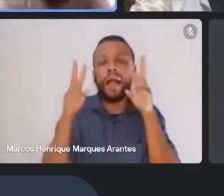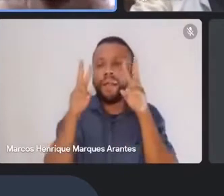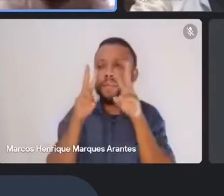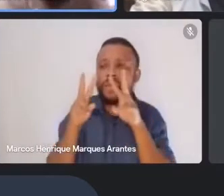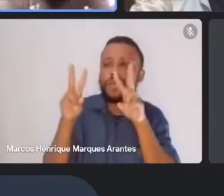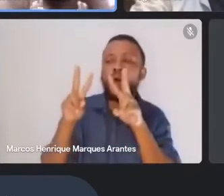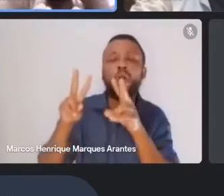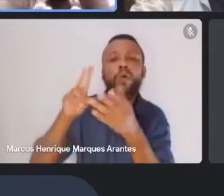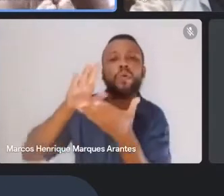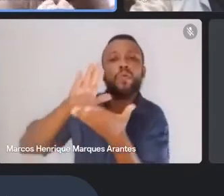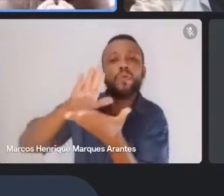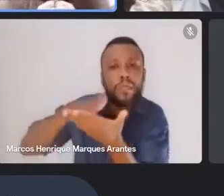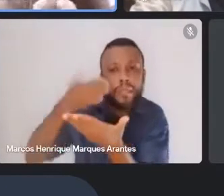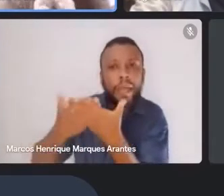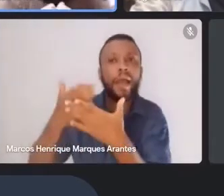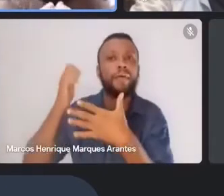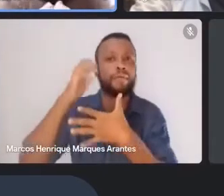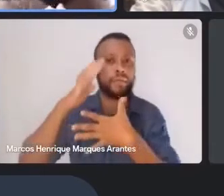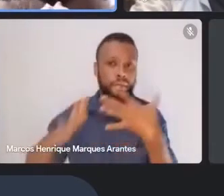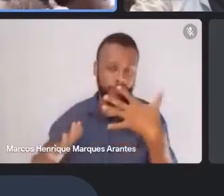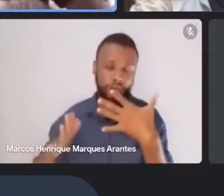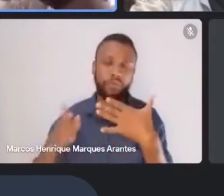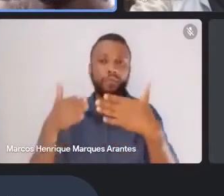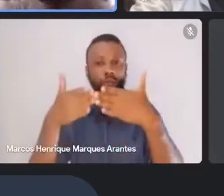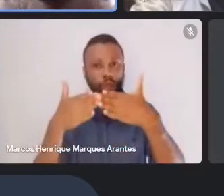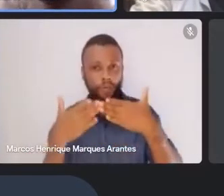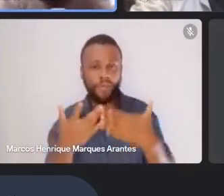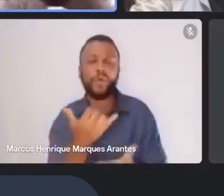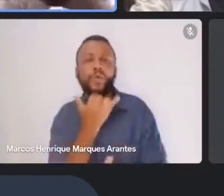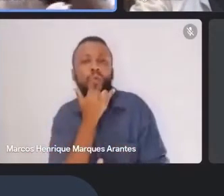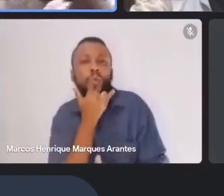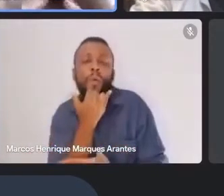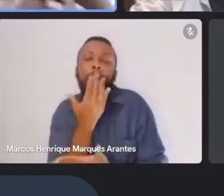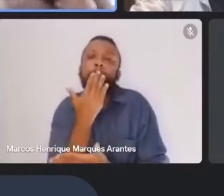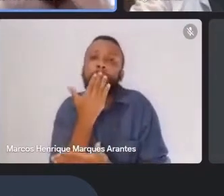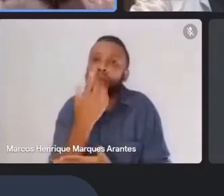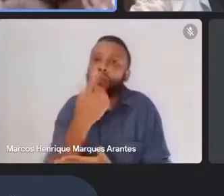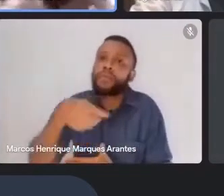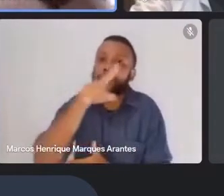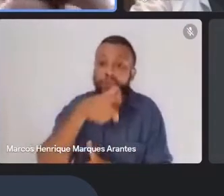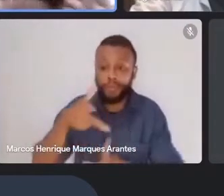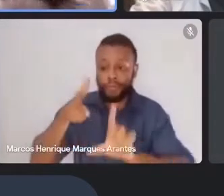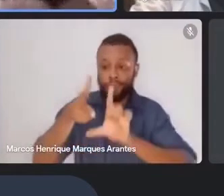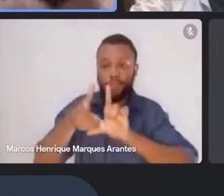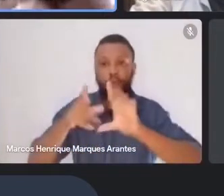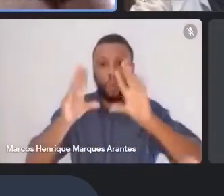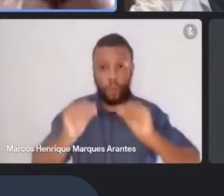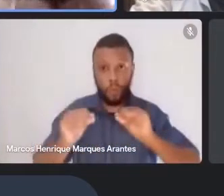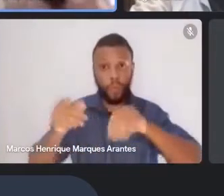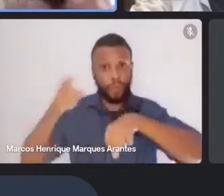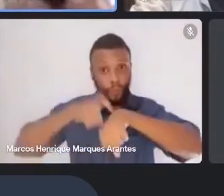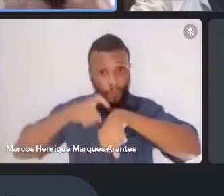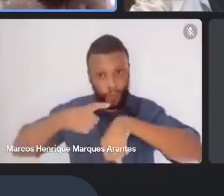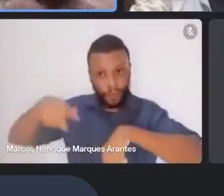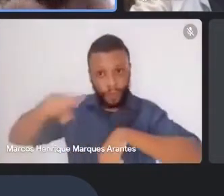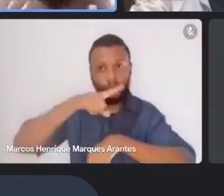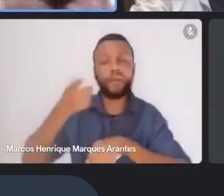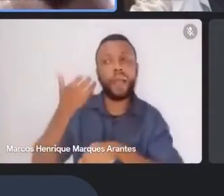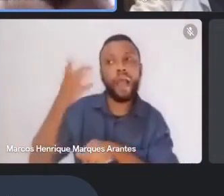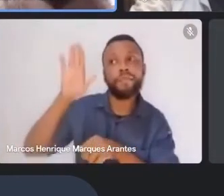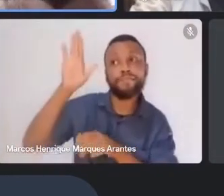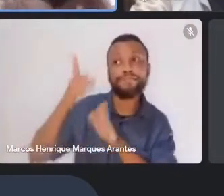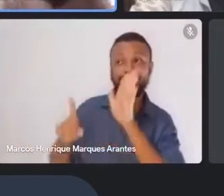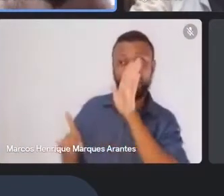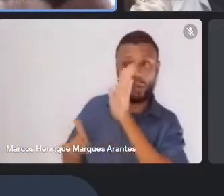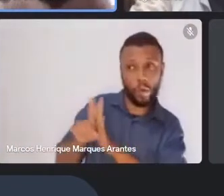dos intérpretes. se vocês puderem fechar a câmera só nesse momento, tá bom? Quando vocês forem participar, perguntando, fazendo perguntas